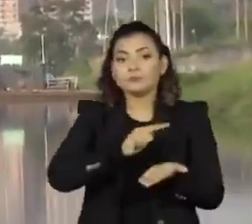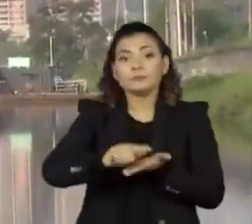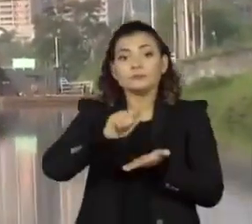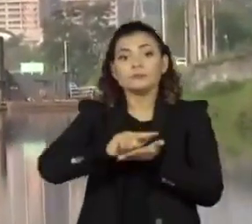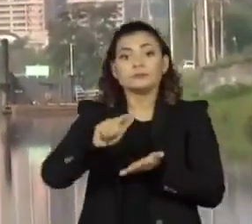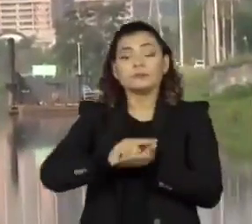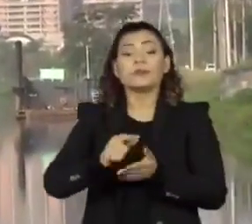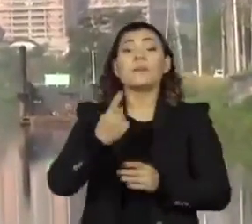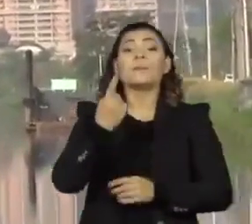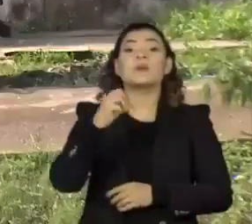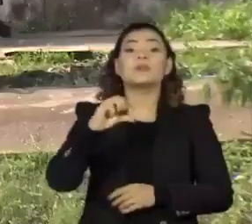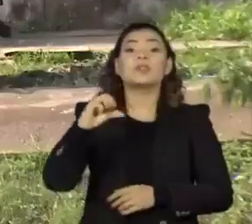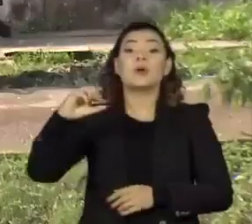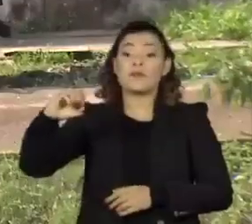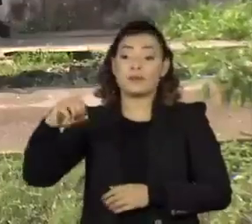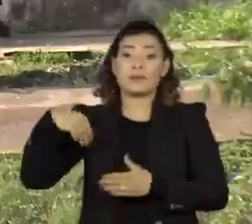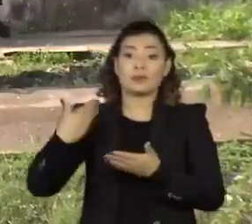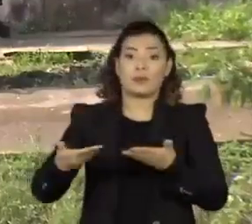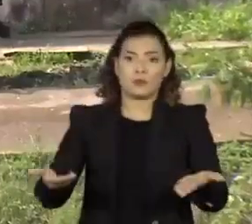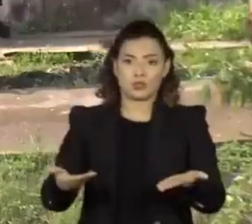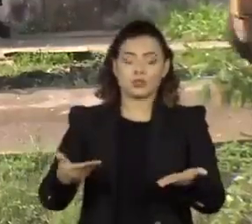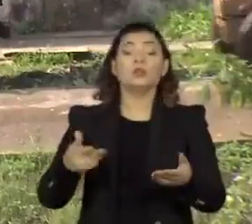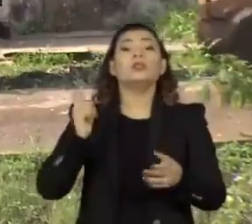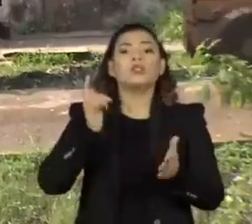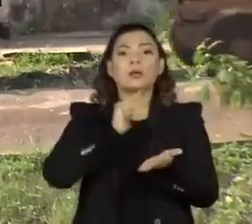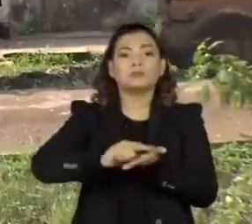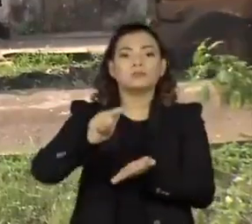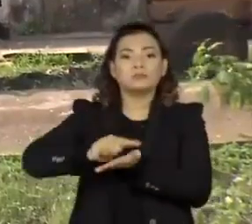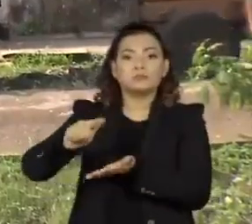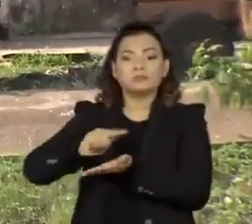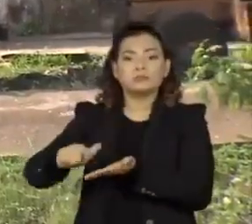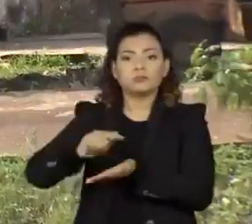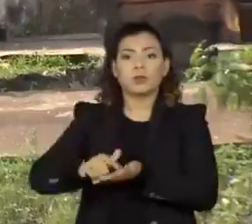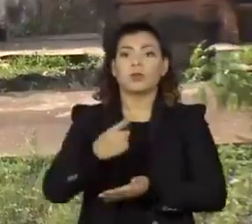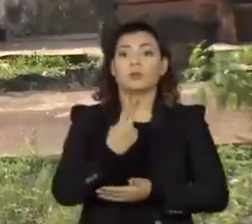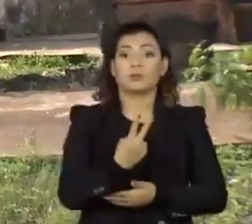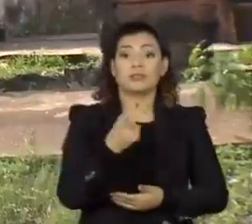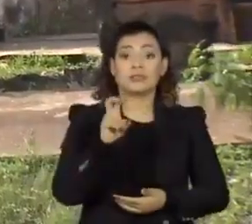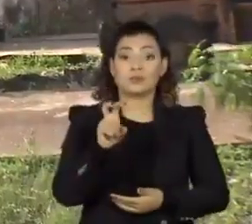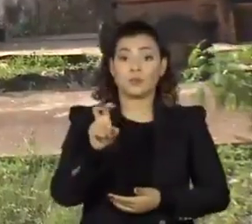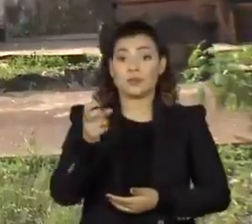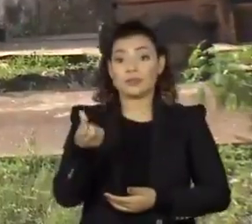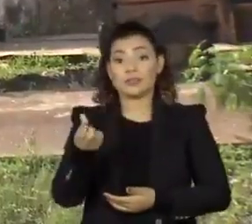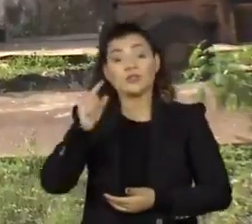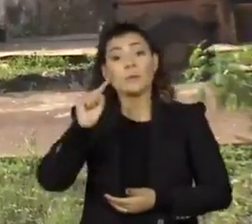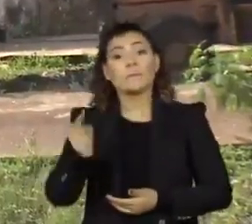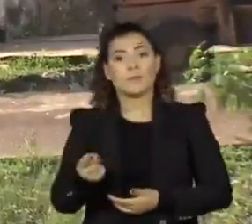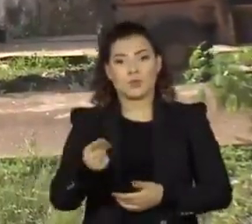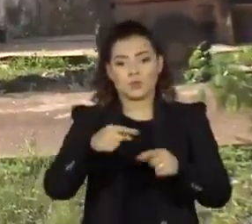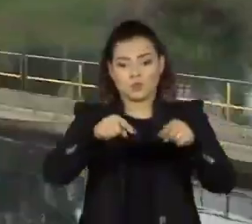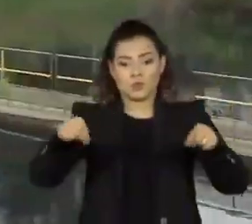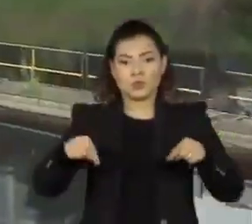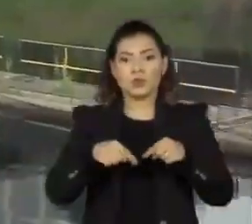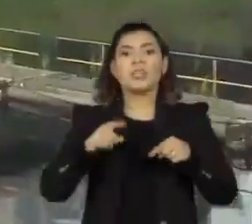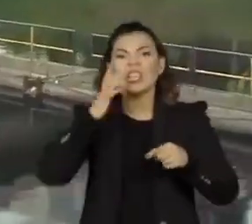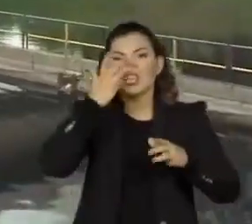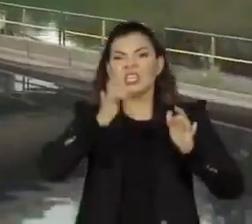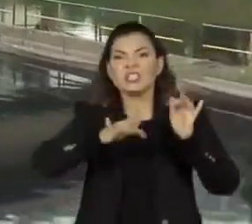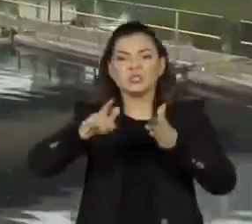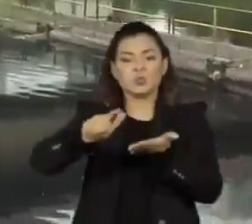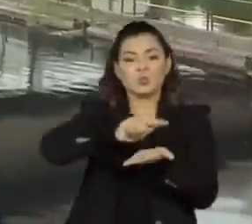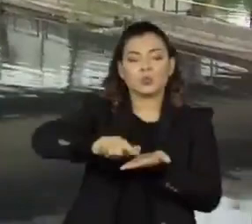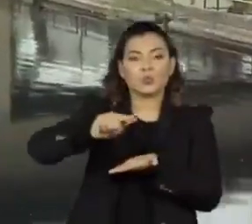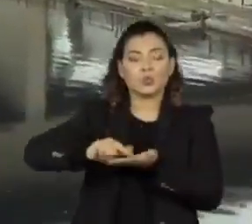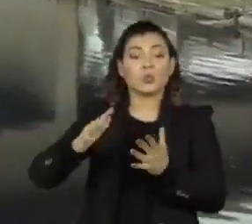desde a década de 90. Até agora já foram retirados dali cerca de 256 mil metros cúbicos de lixo, o